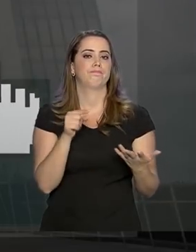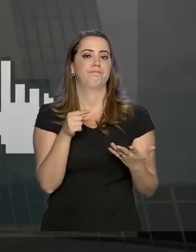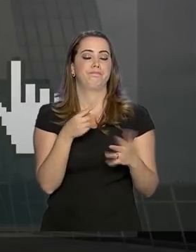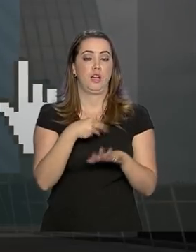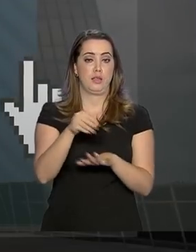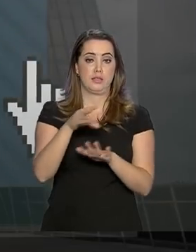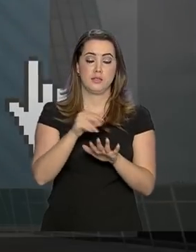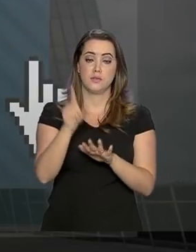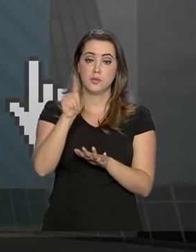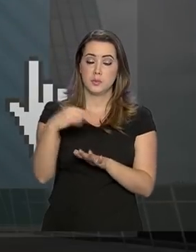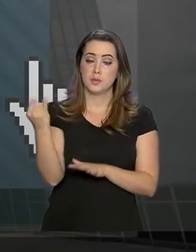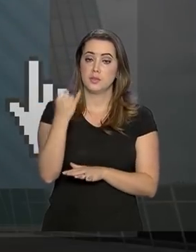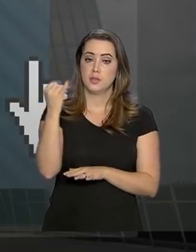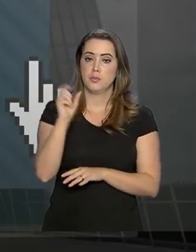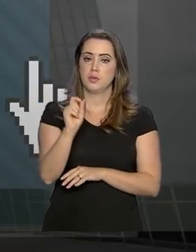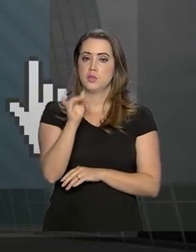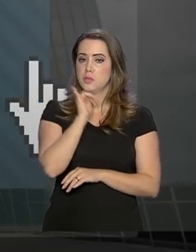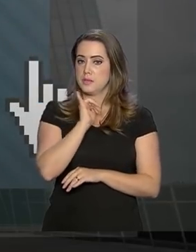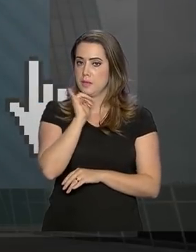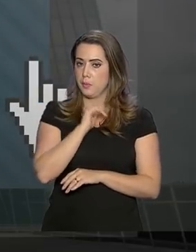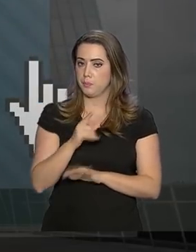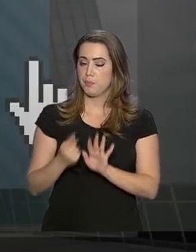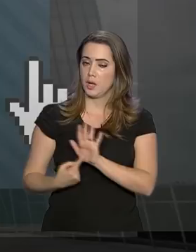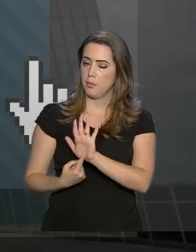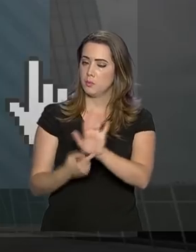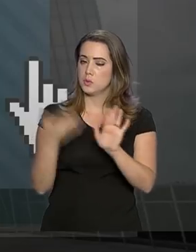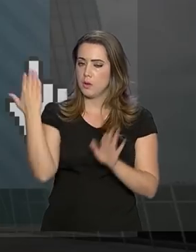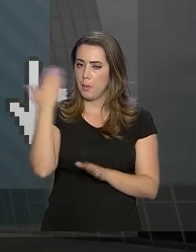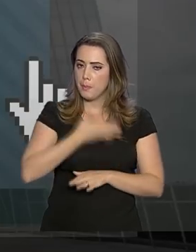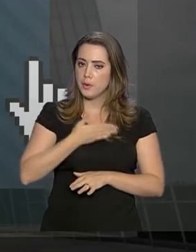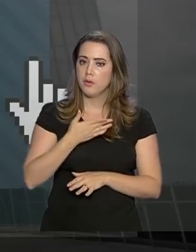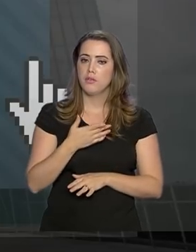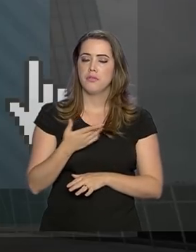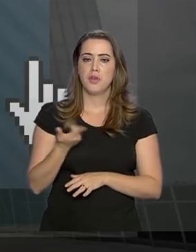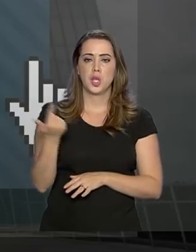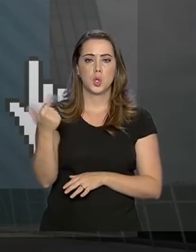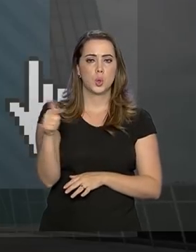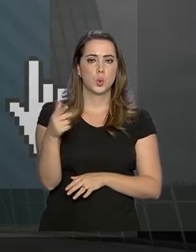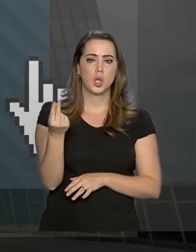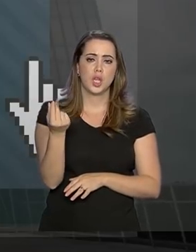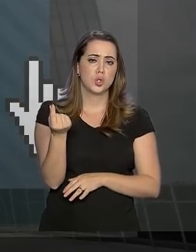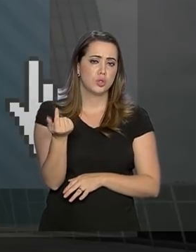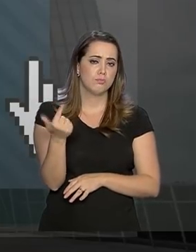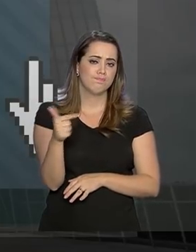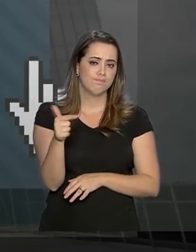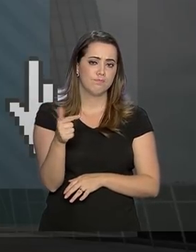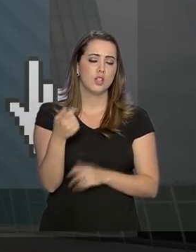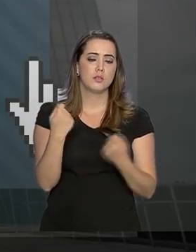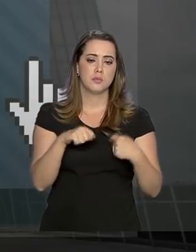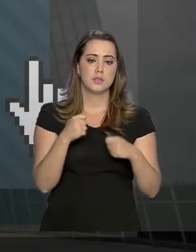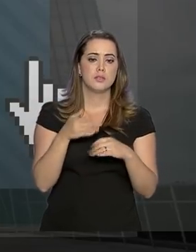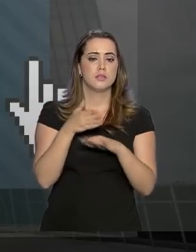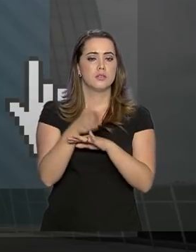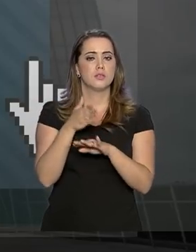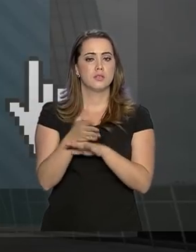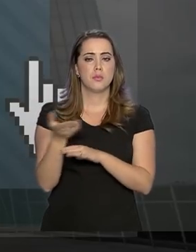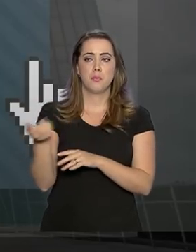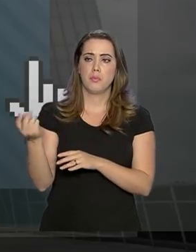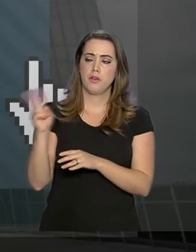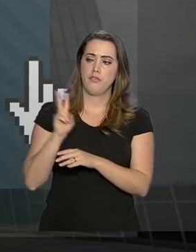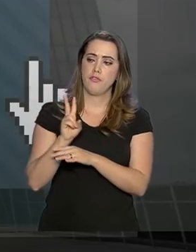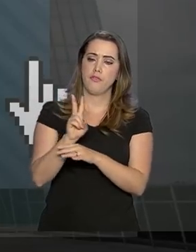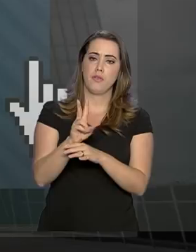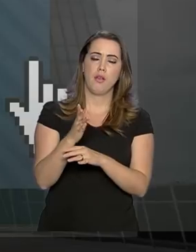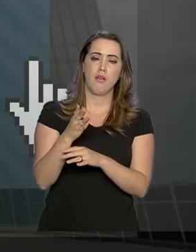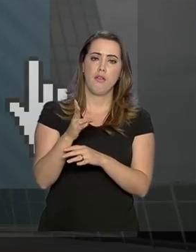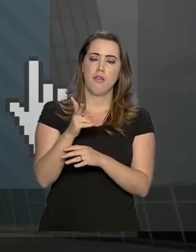servem, por exemplo, para comprovar e por suficiência financeira necessária para receber financiamento